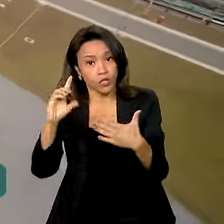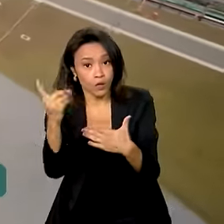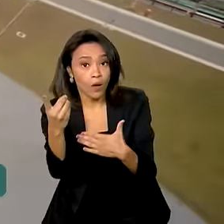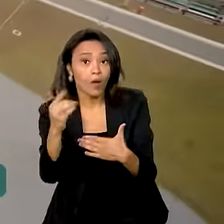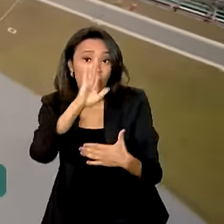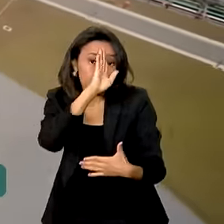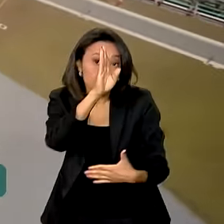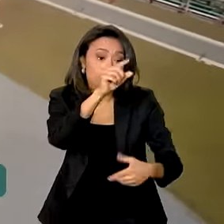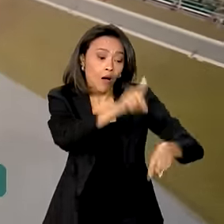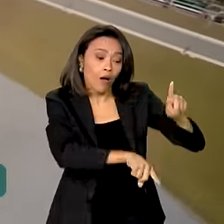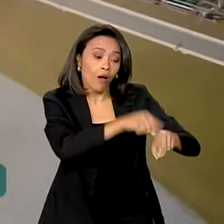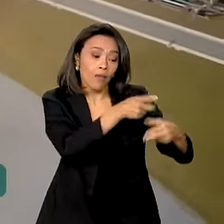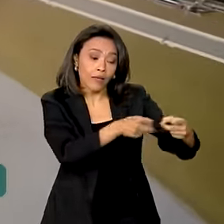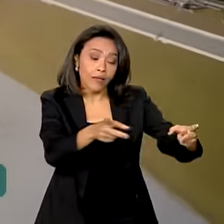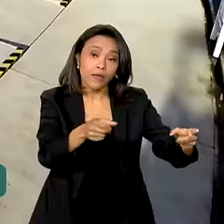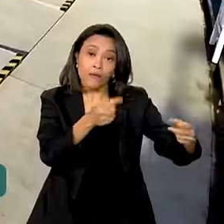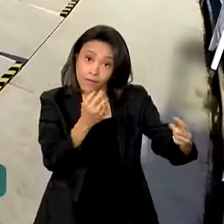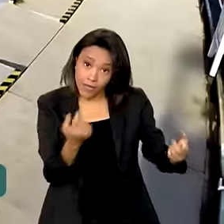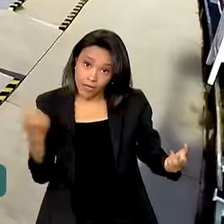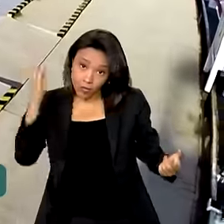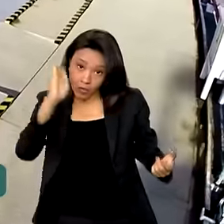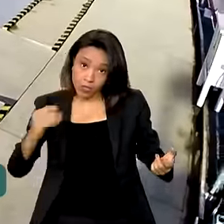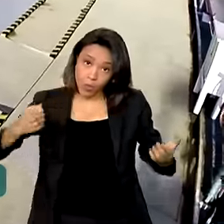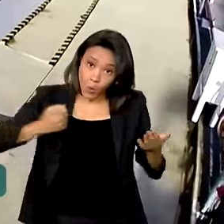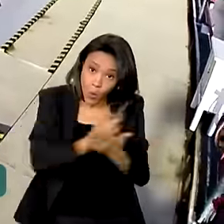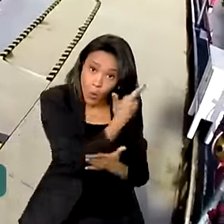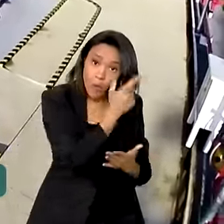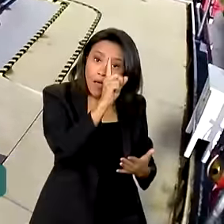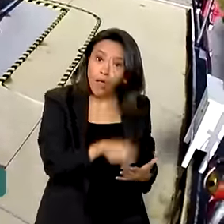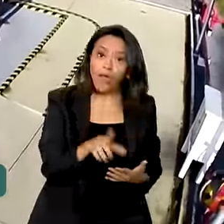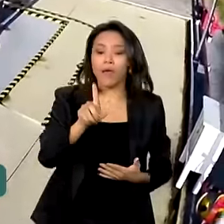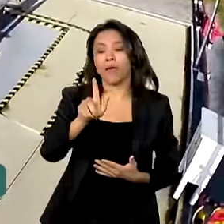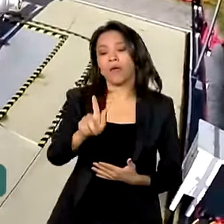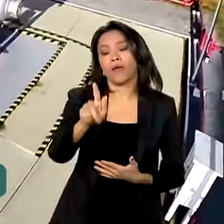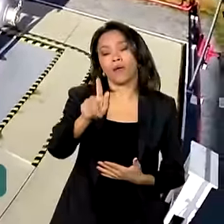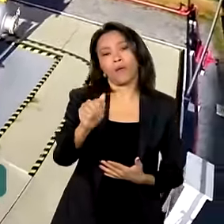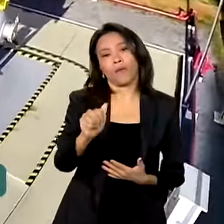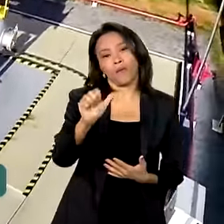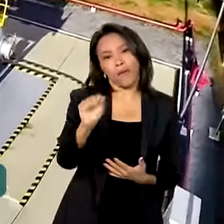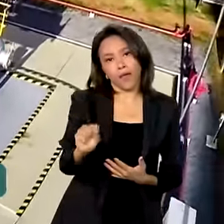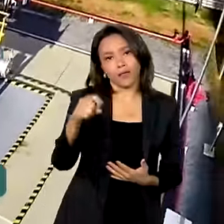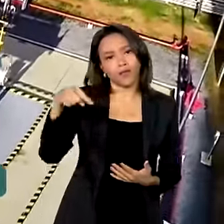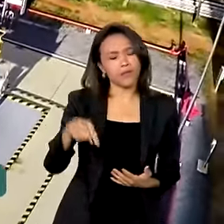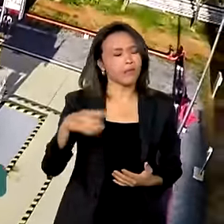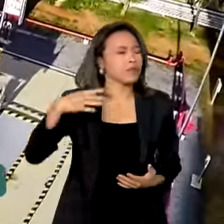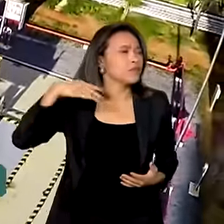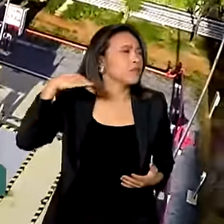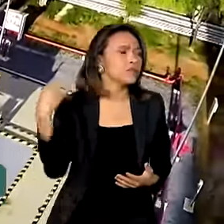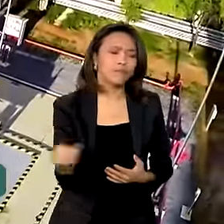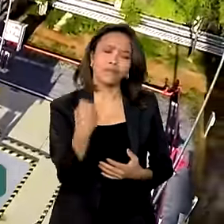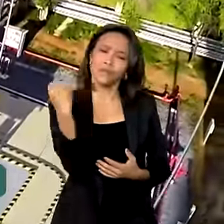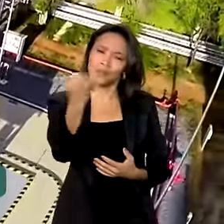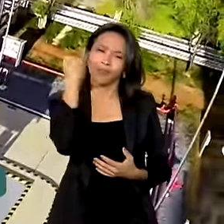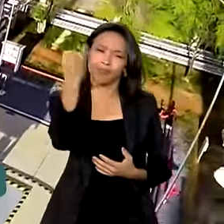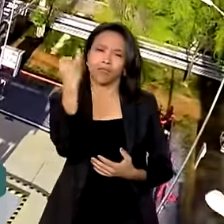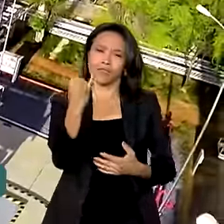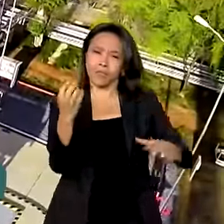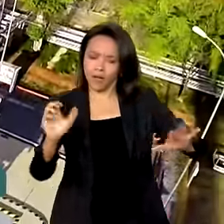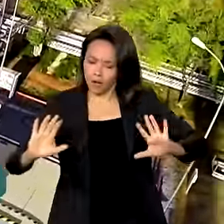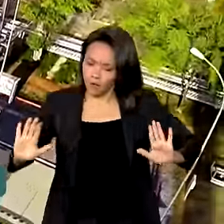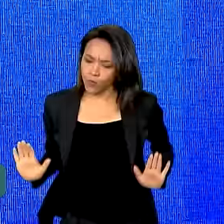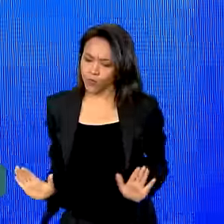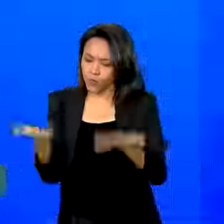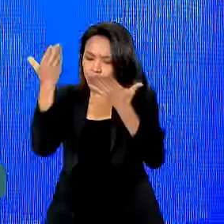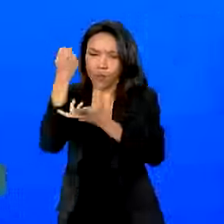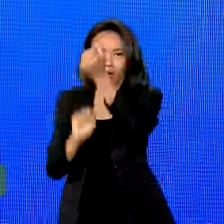produto boliviano comprado pelo Brasil é o gás natural. O insumo é considerado essencial para a reindustrialização do